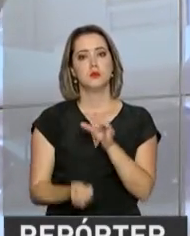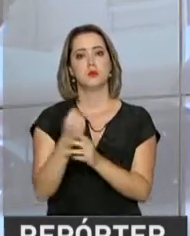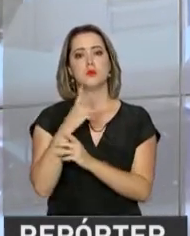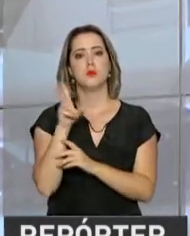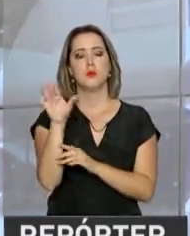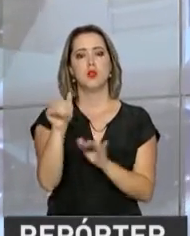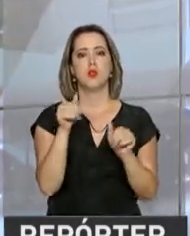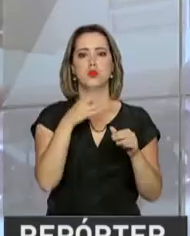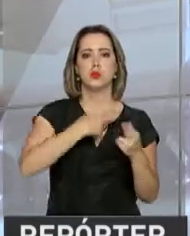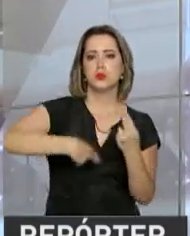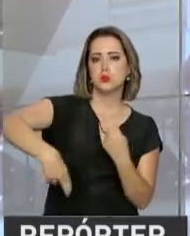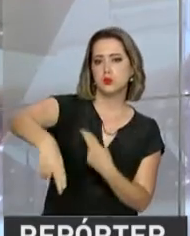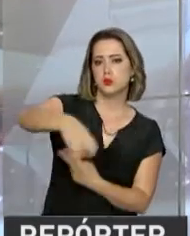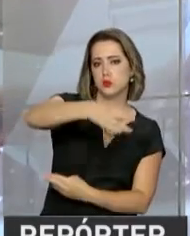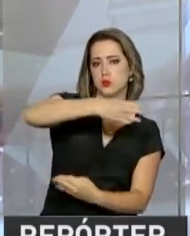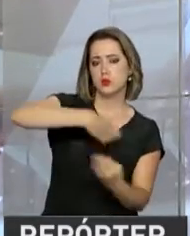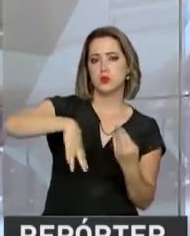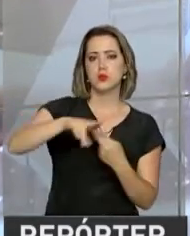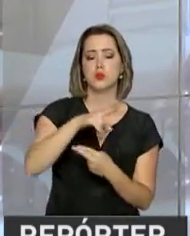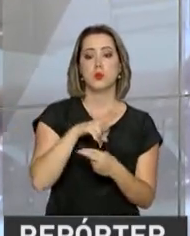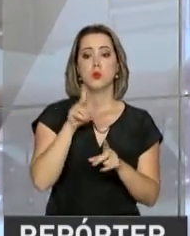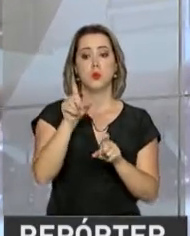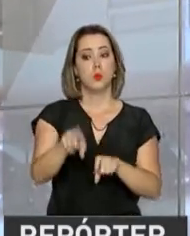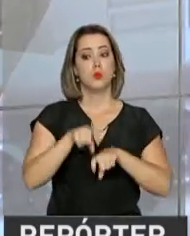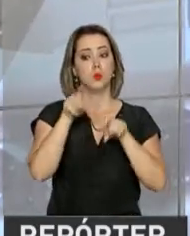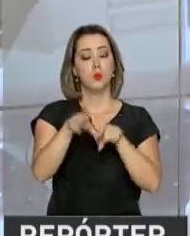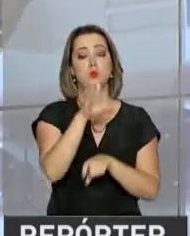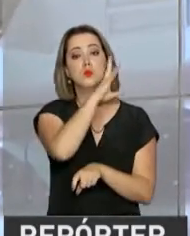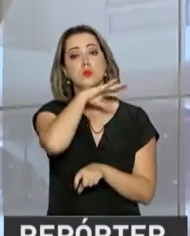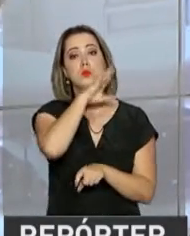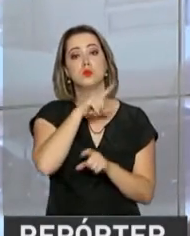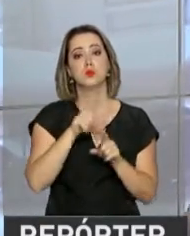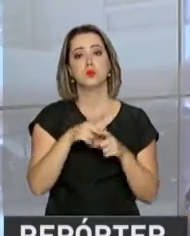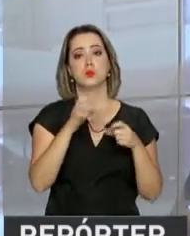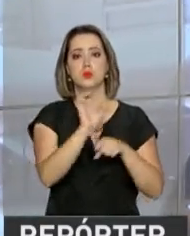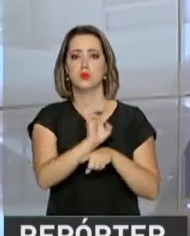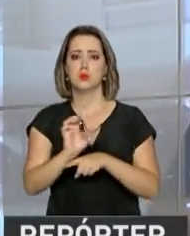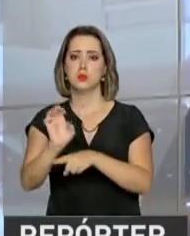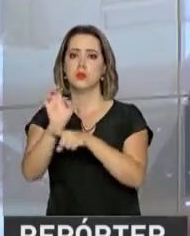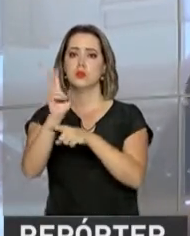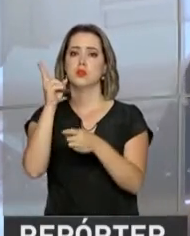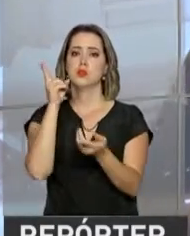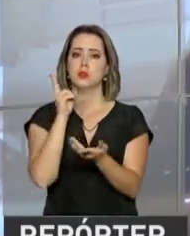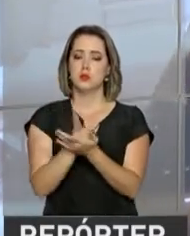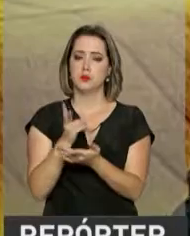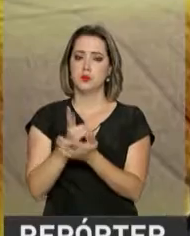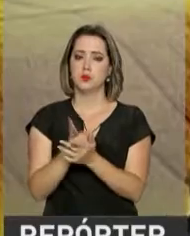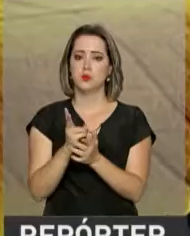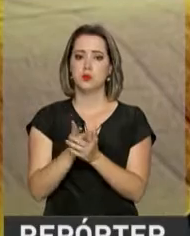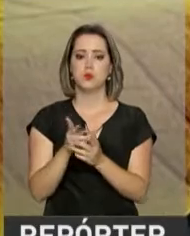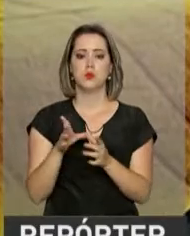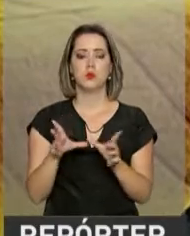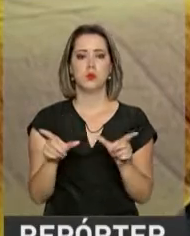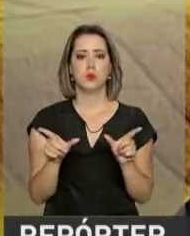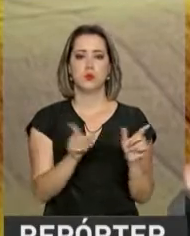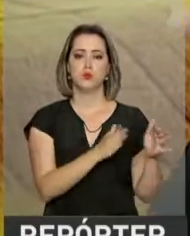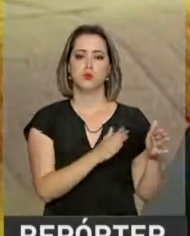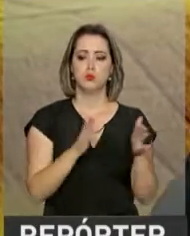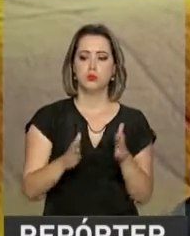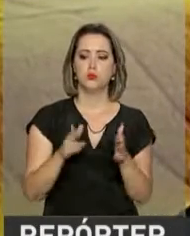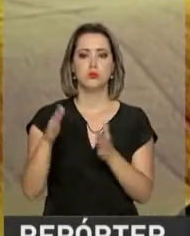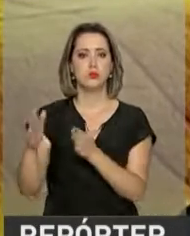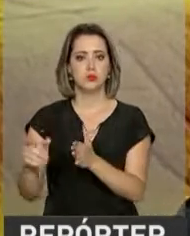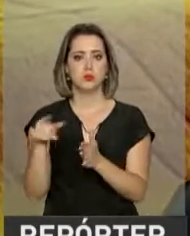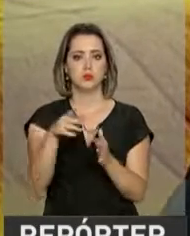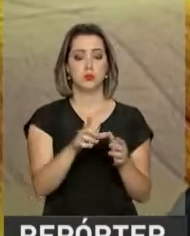chamado circuitos pecuários, que são estados ou regiões com o mesmo padrão sanitário. O